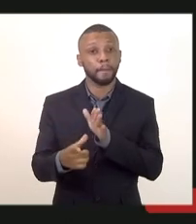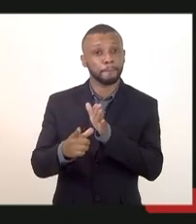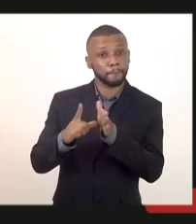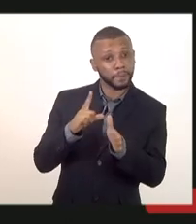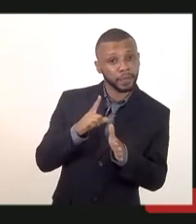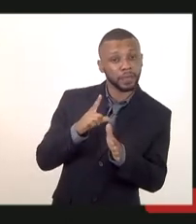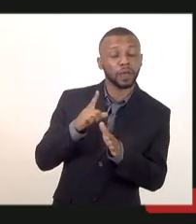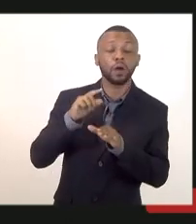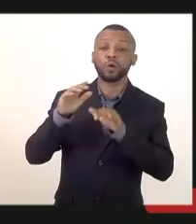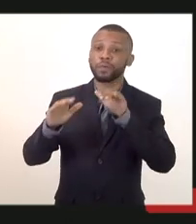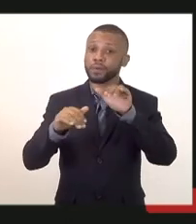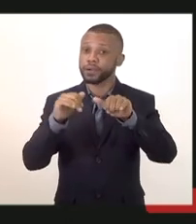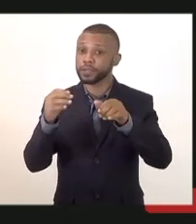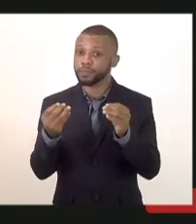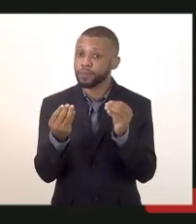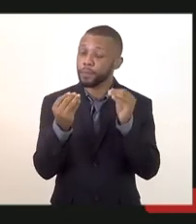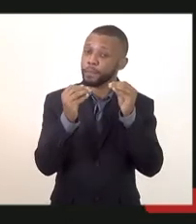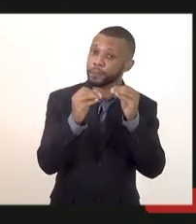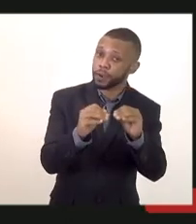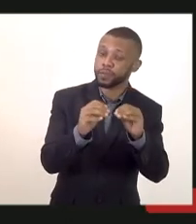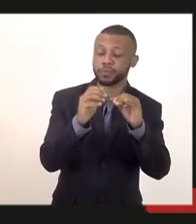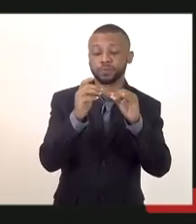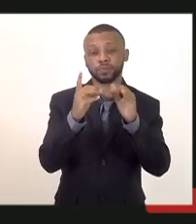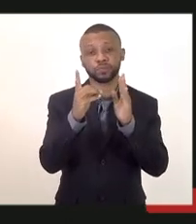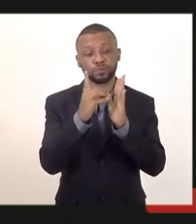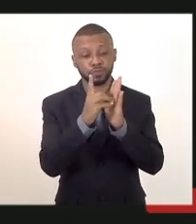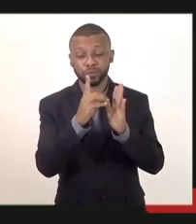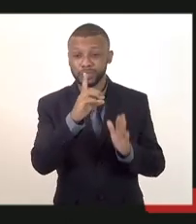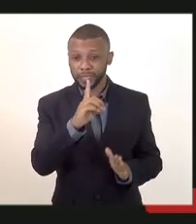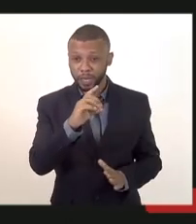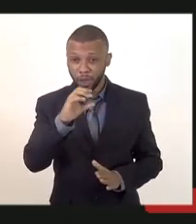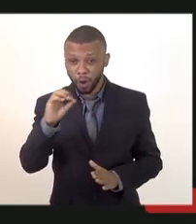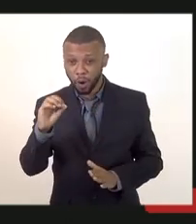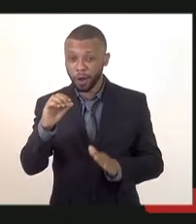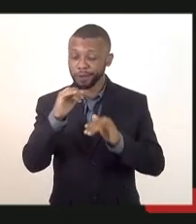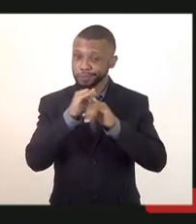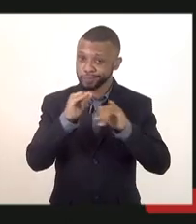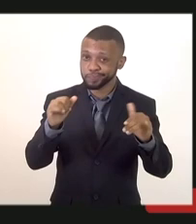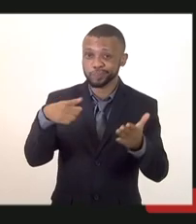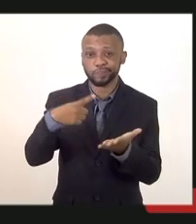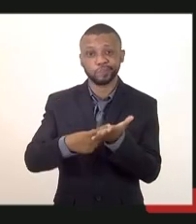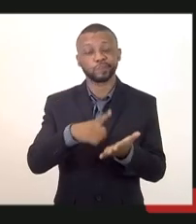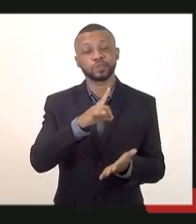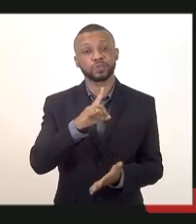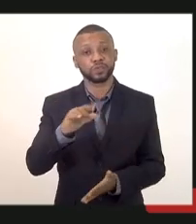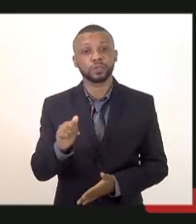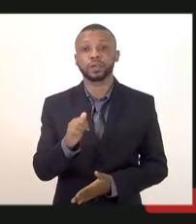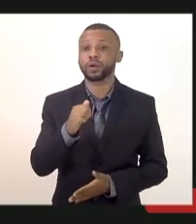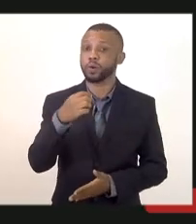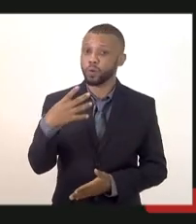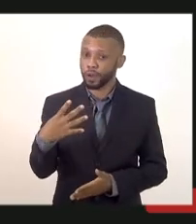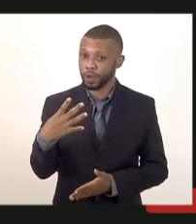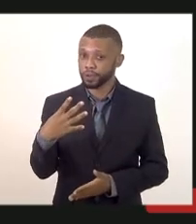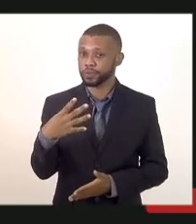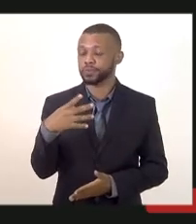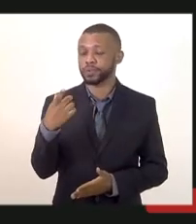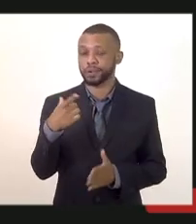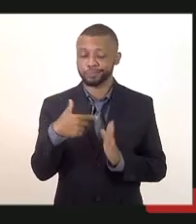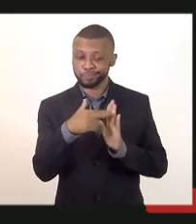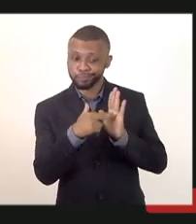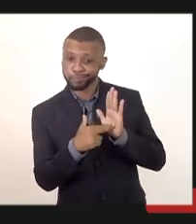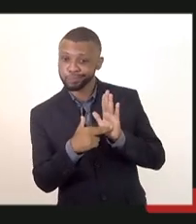publicada no Diário Oficial no dia 4 as disposições preliminares do certame o objetivo seria o